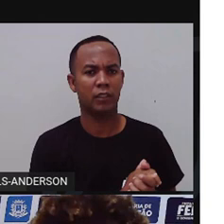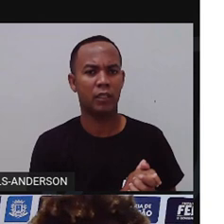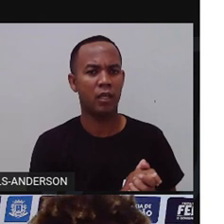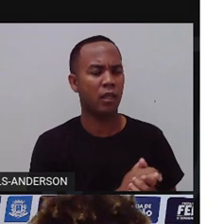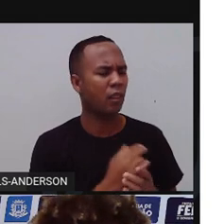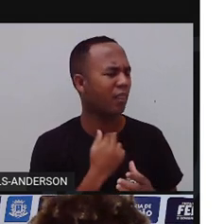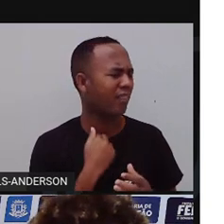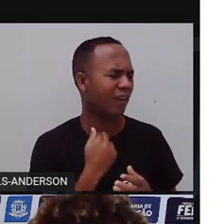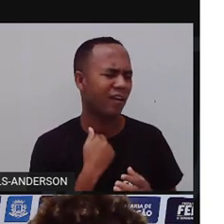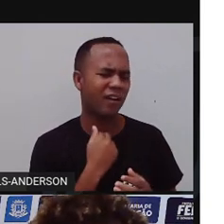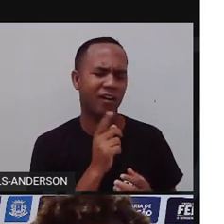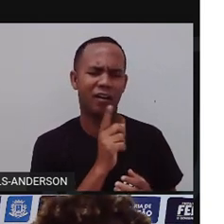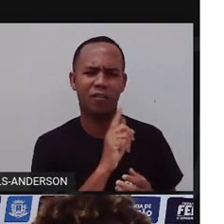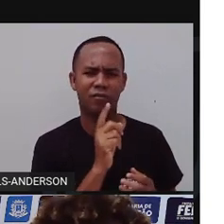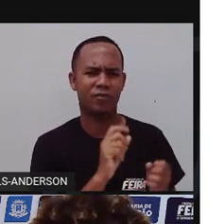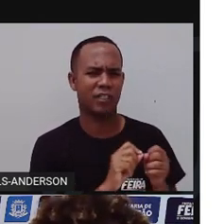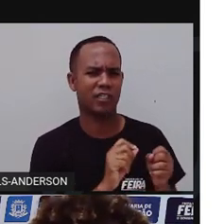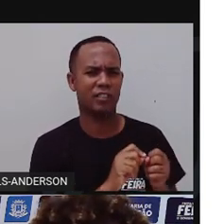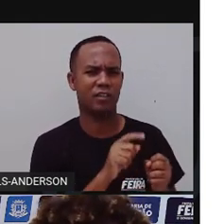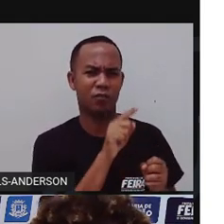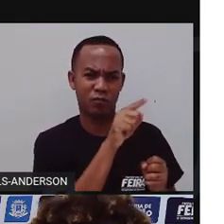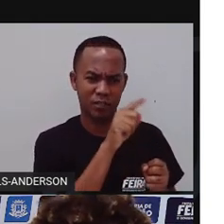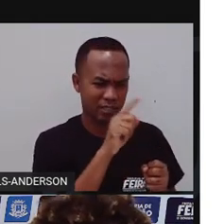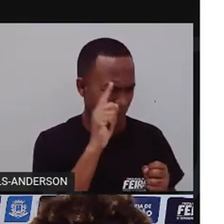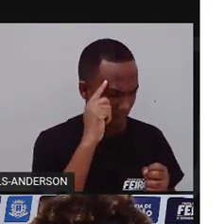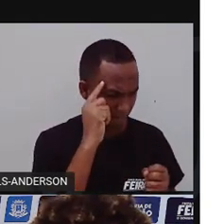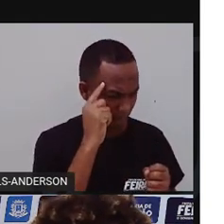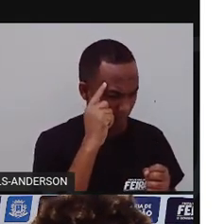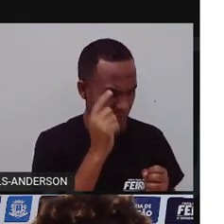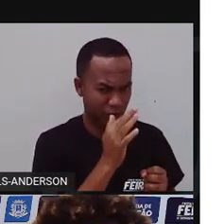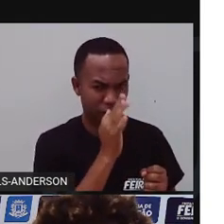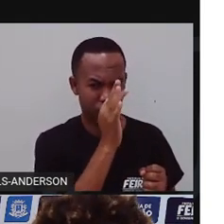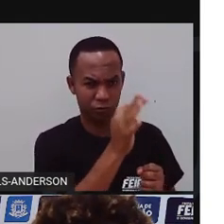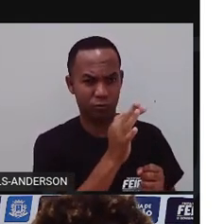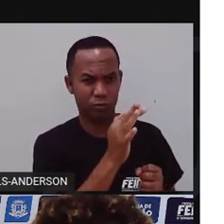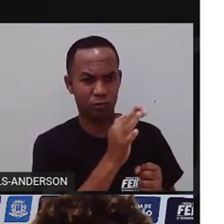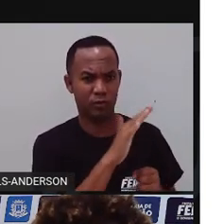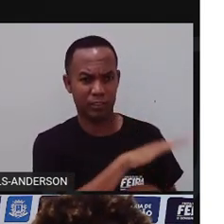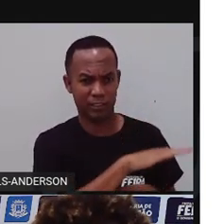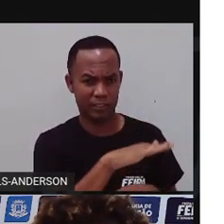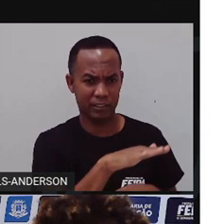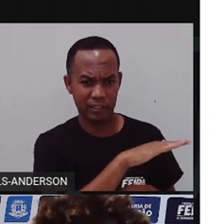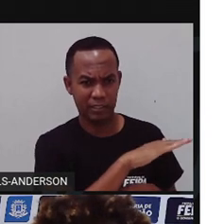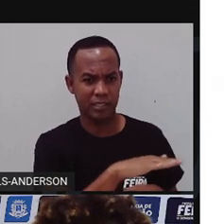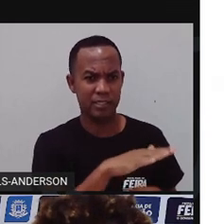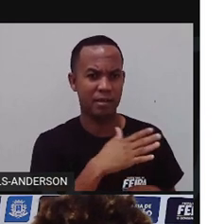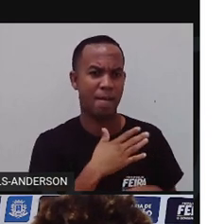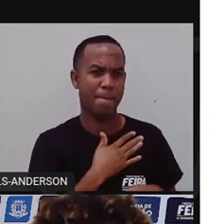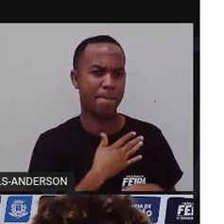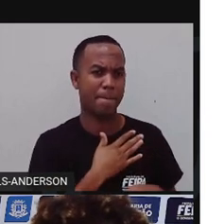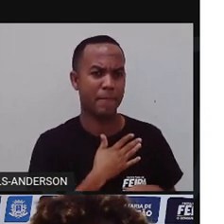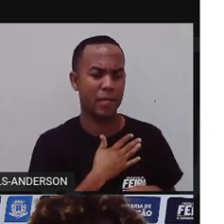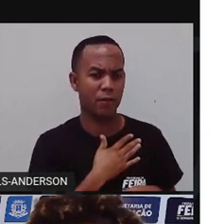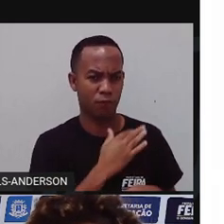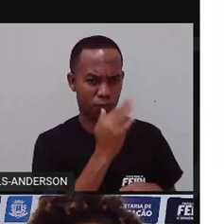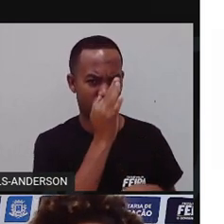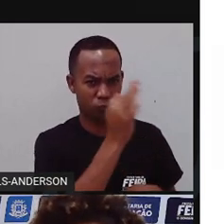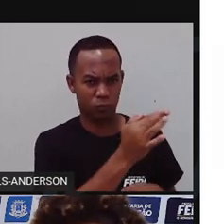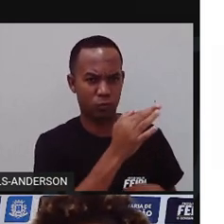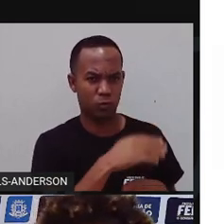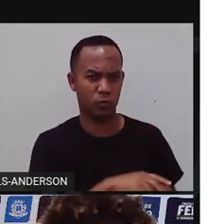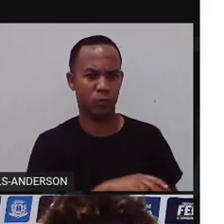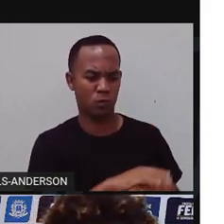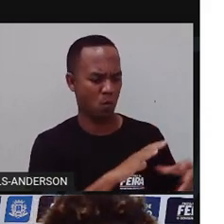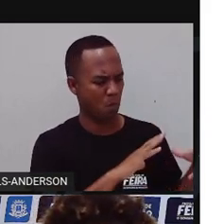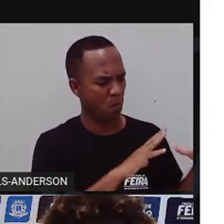estragar na natureza. Você não pensa no futuro das crianças? No meu futuro, quando eu crescer, o mundo estará